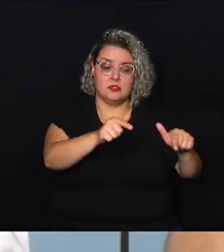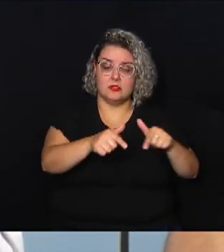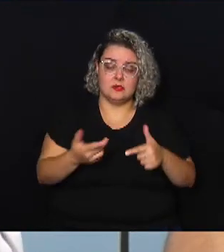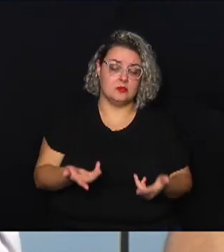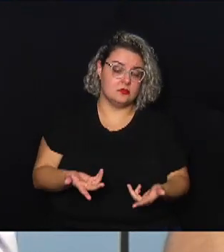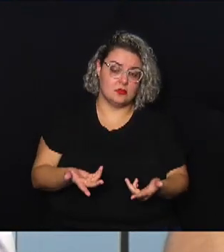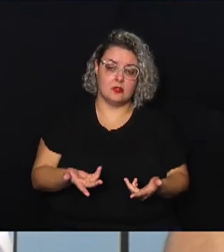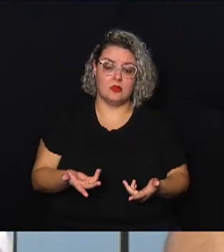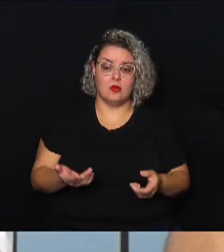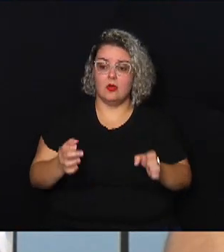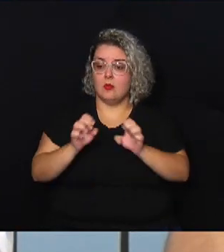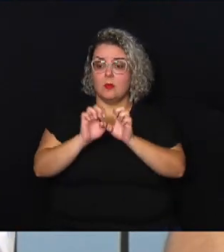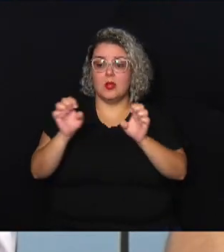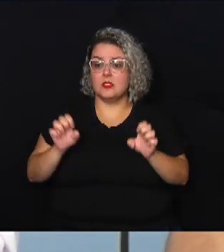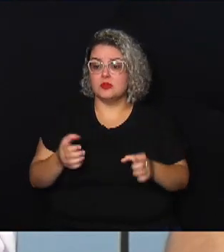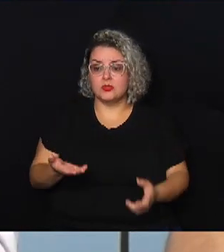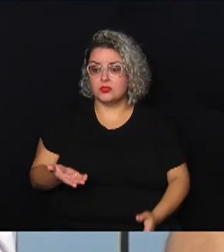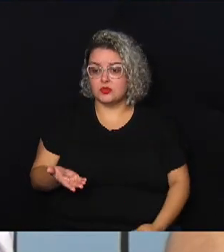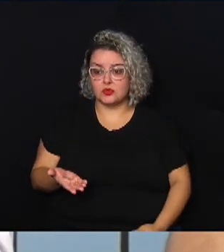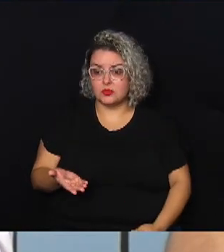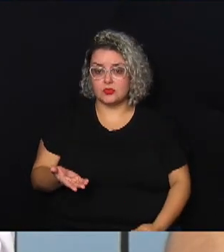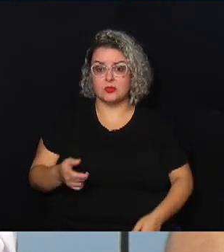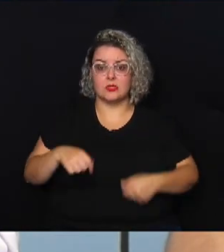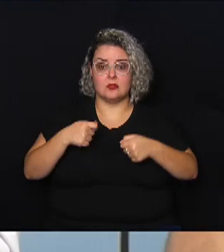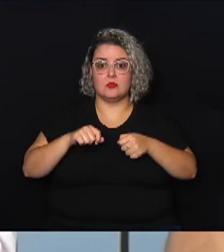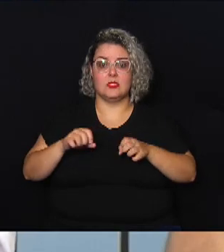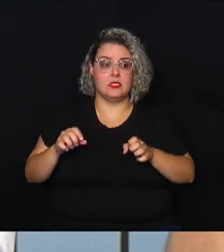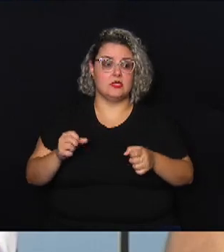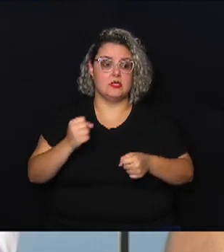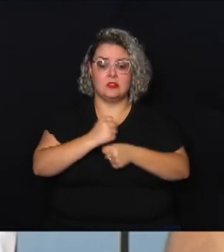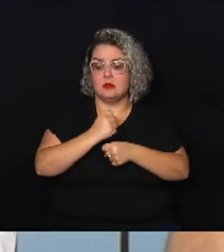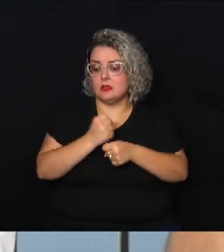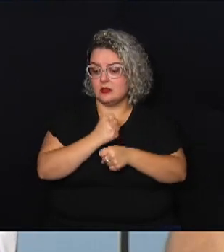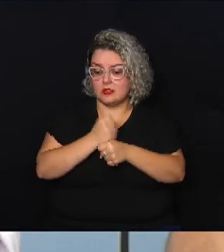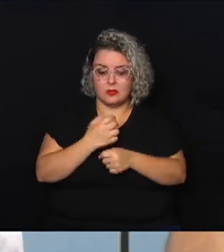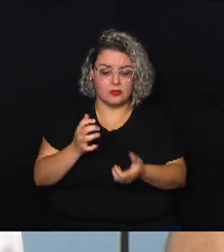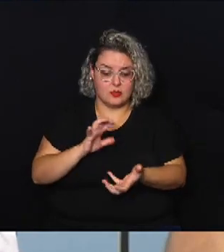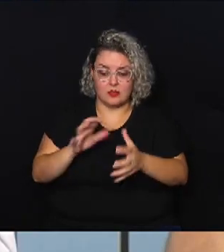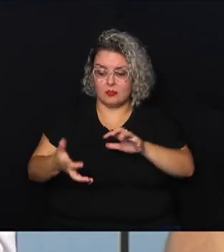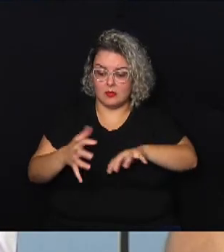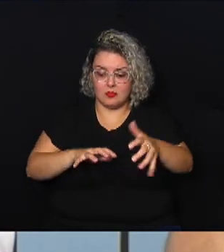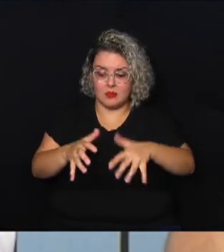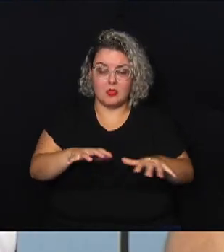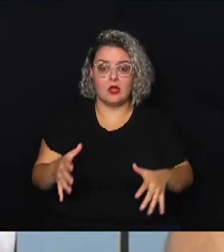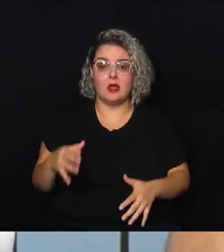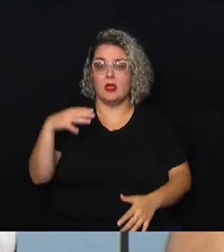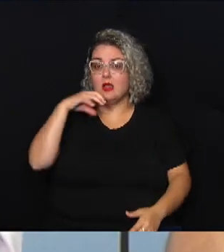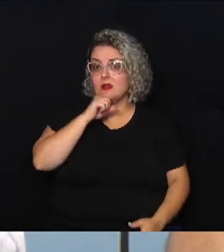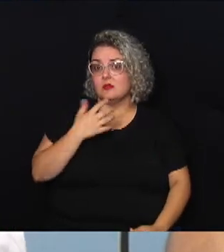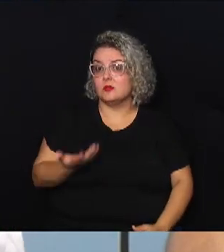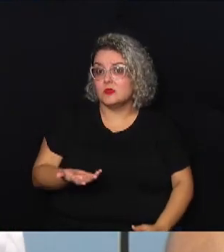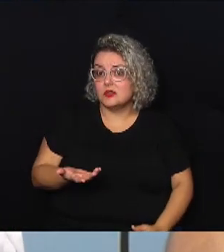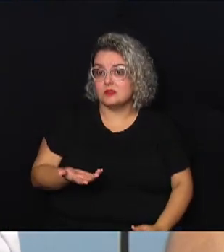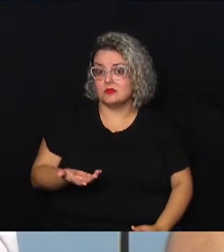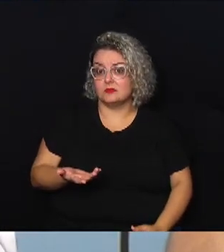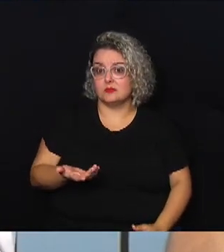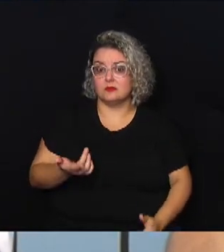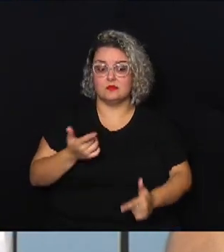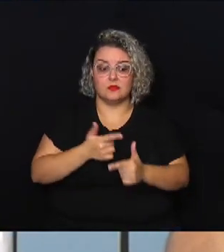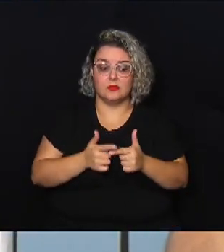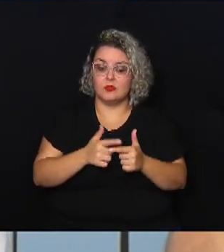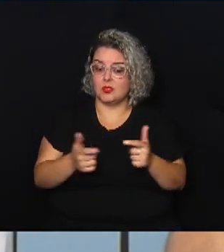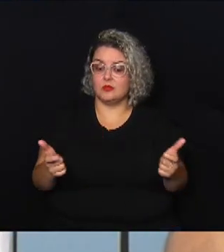uma estrutura que tem que ser montada às vezes às pressas pela prefeitura no entorno para se minimizar mas